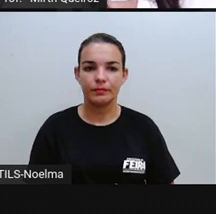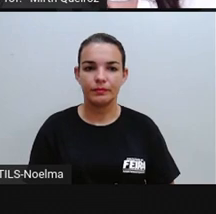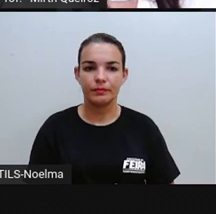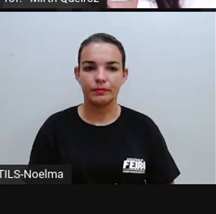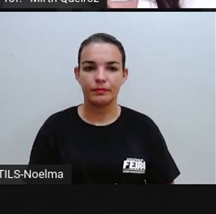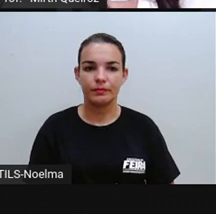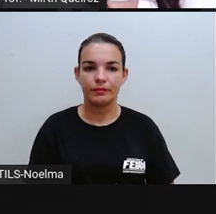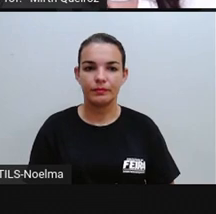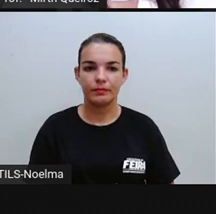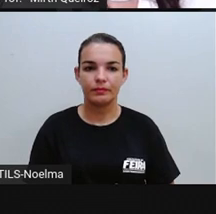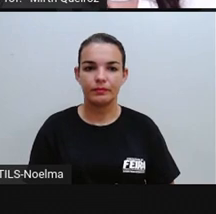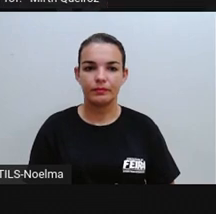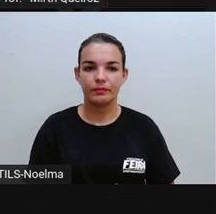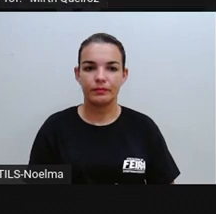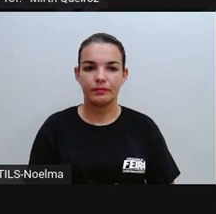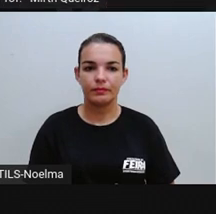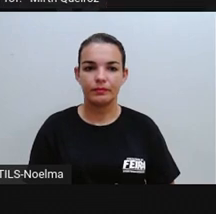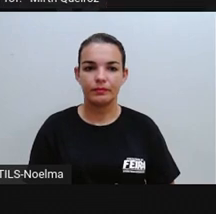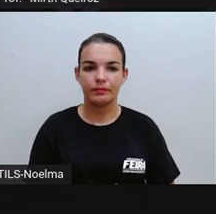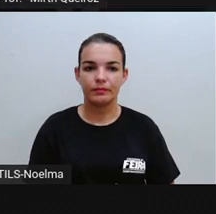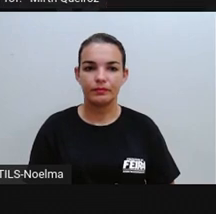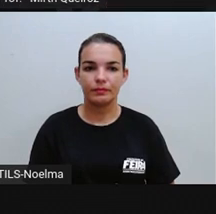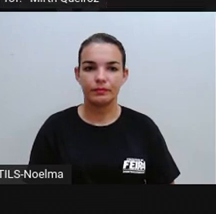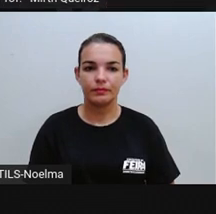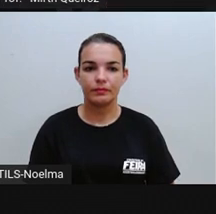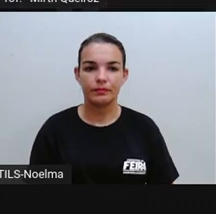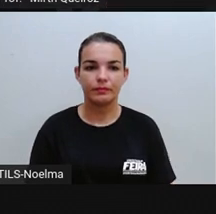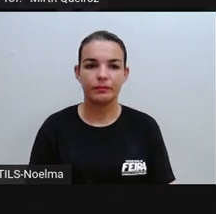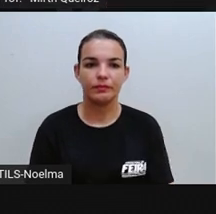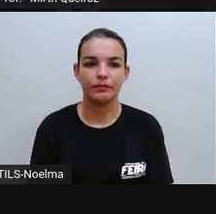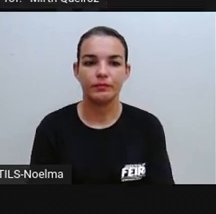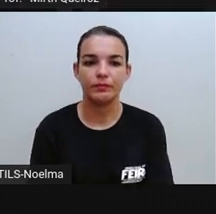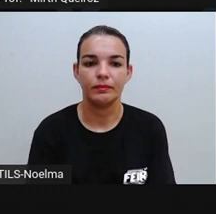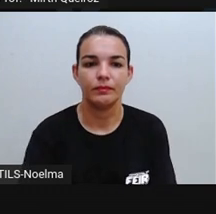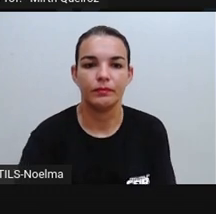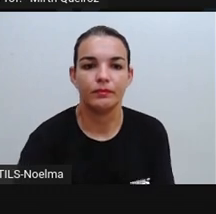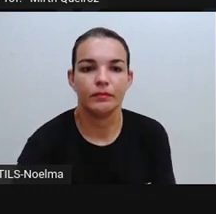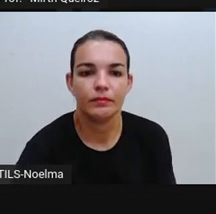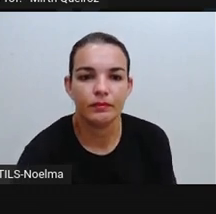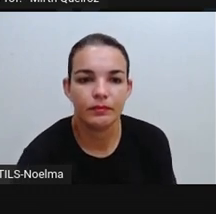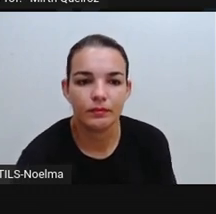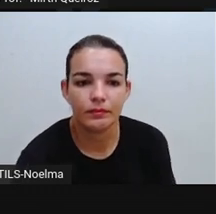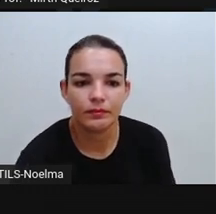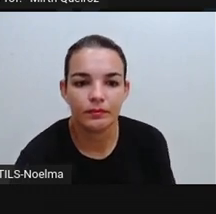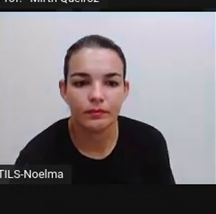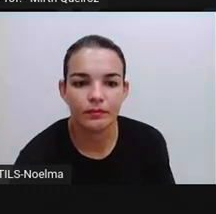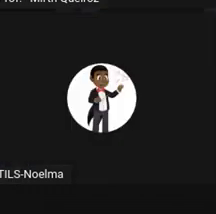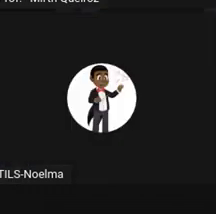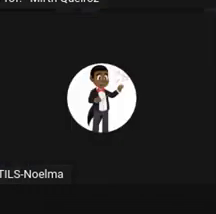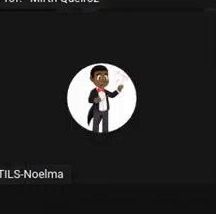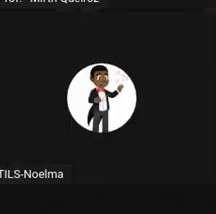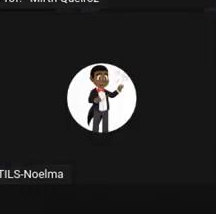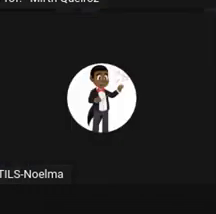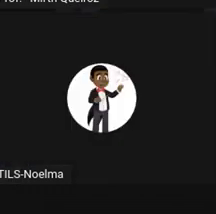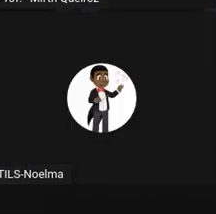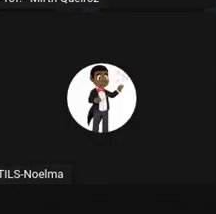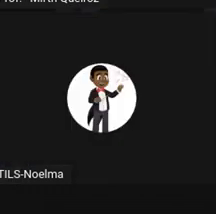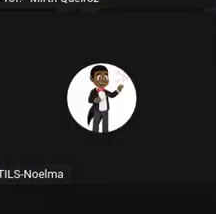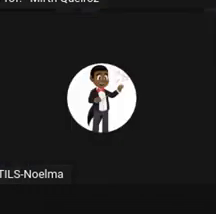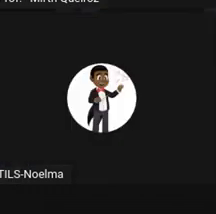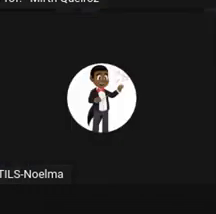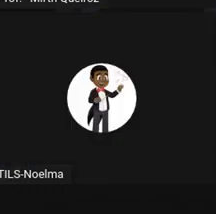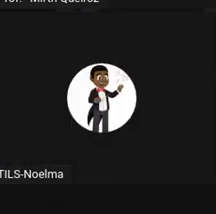reviver agora aqui no Fantástico. São dois vídeos. Um trata da violência e o outro do racismo. Primeiro a gente vai mostrar o do